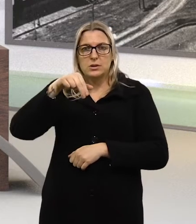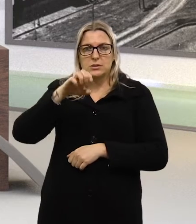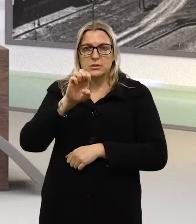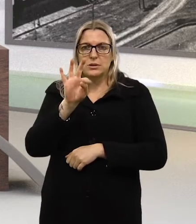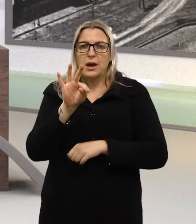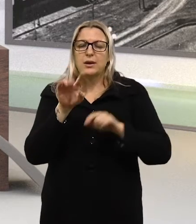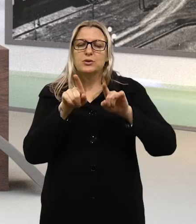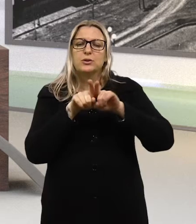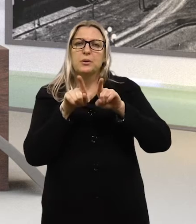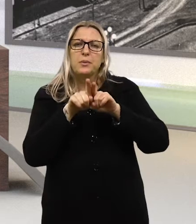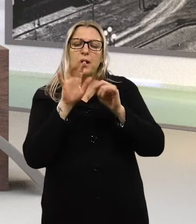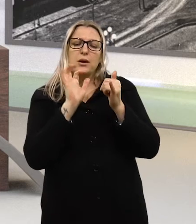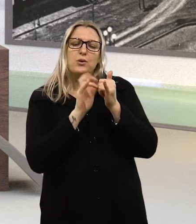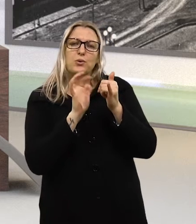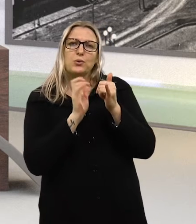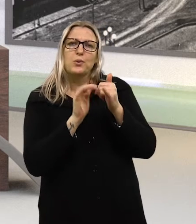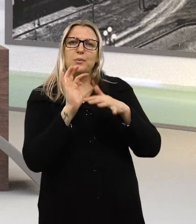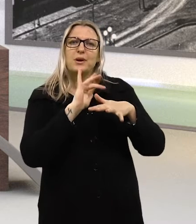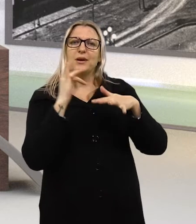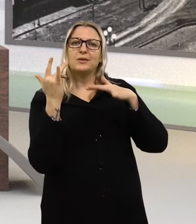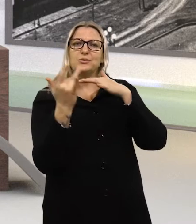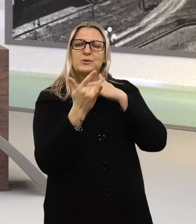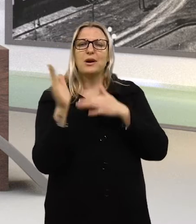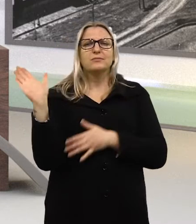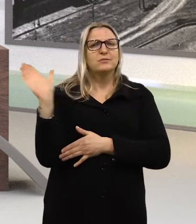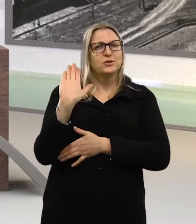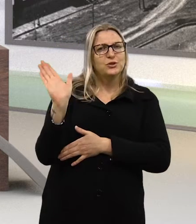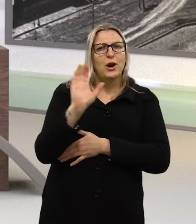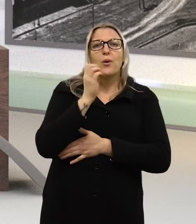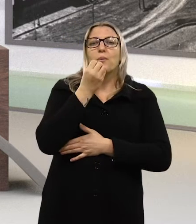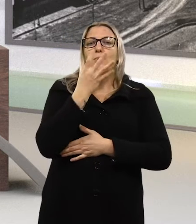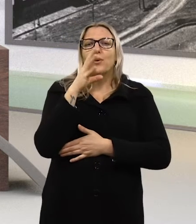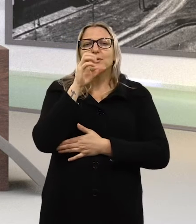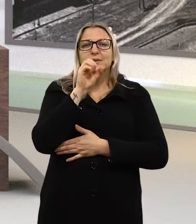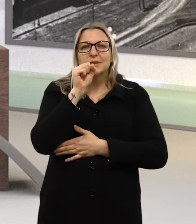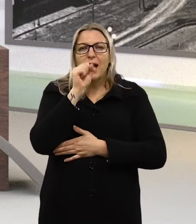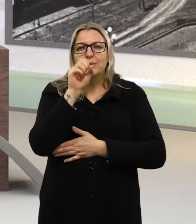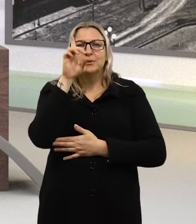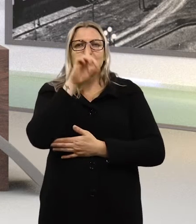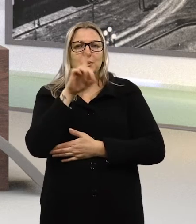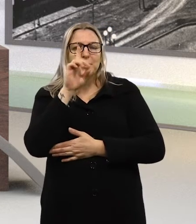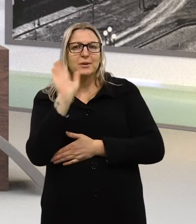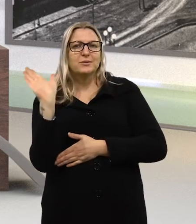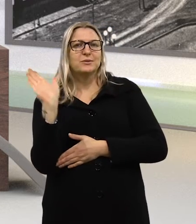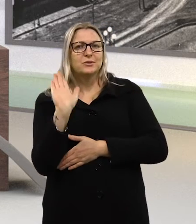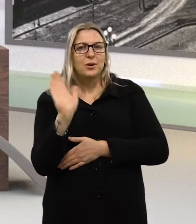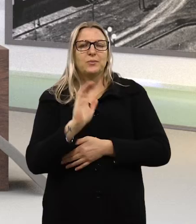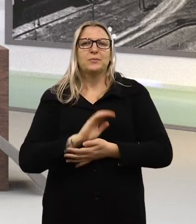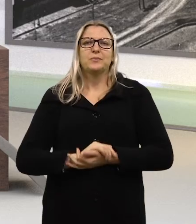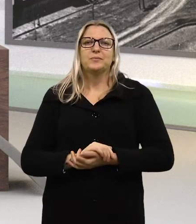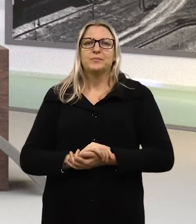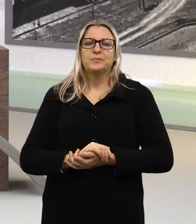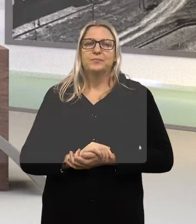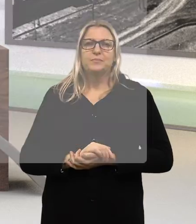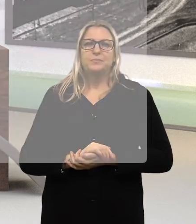16 da NET, YouTube e redes sociais. Até a próxima e um bom final de semana. Tchau!